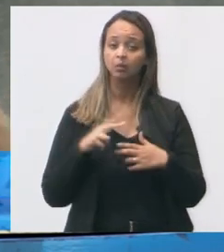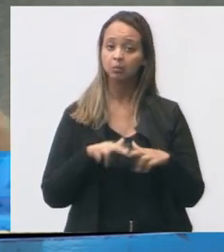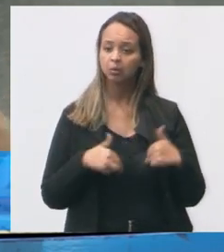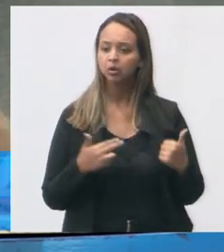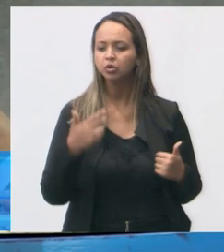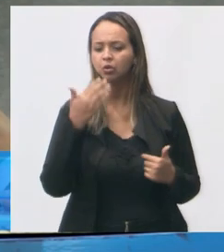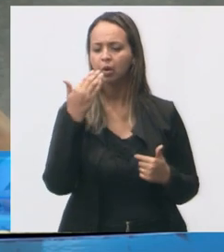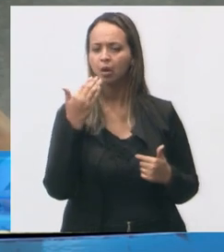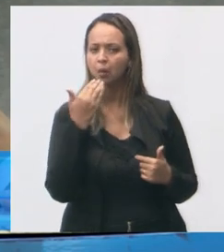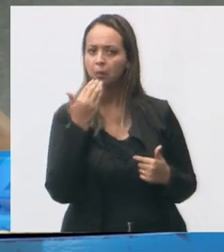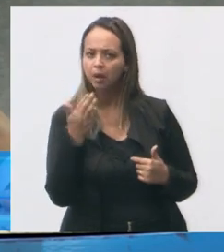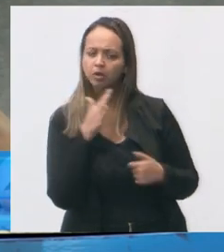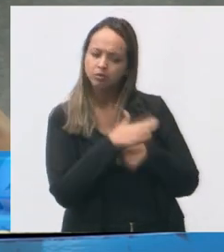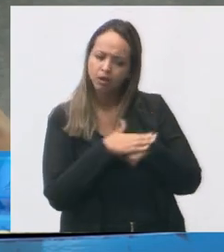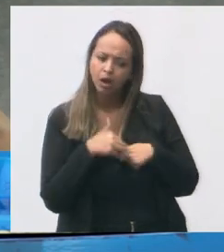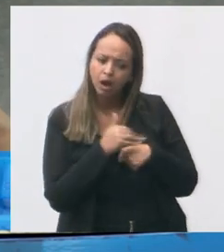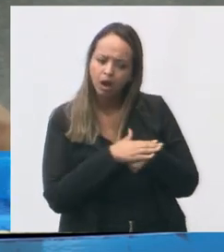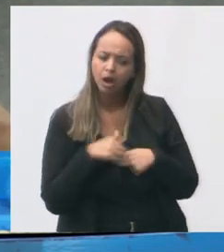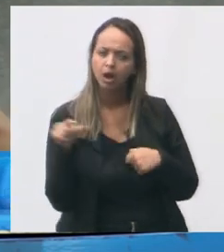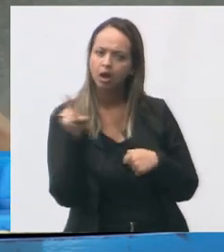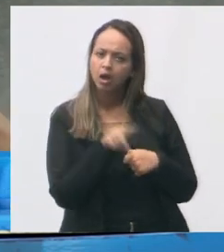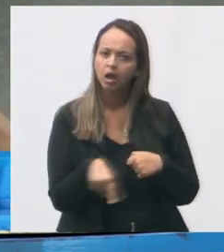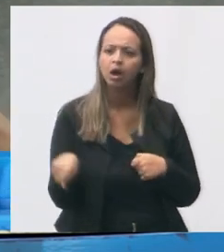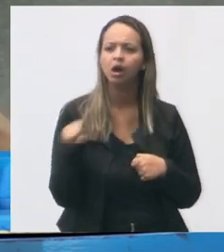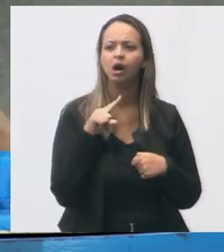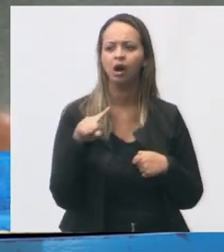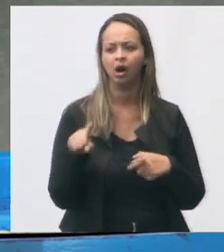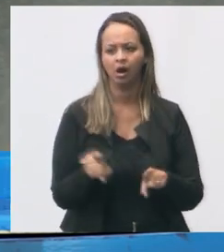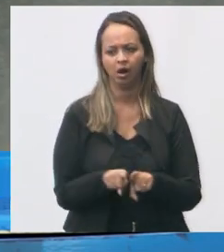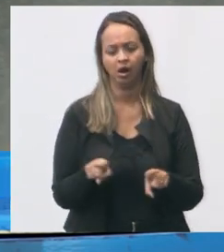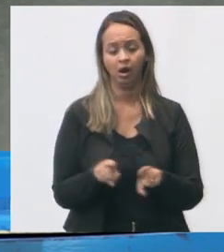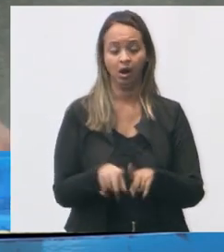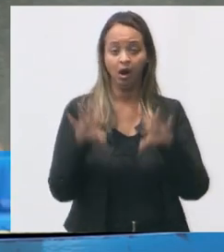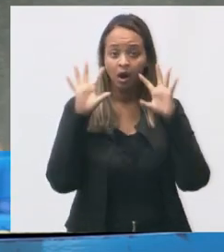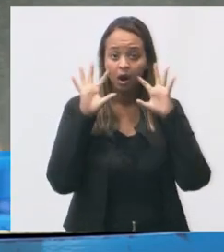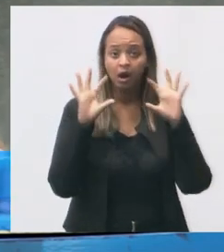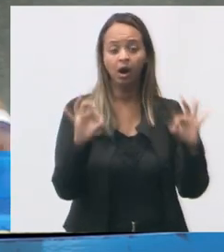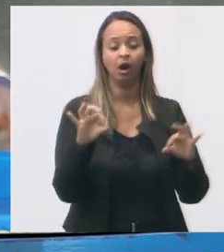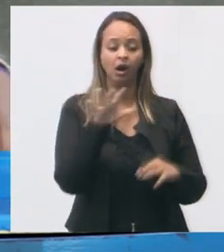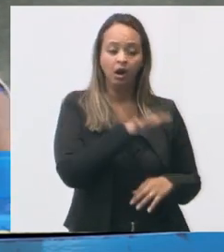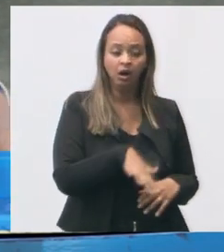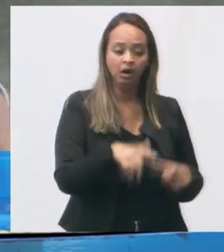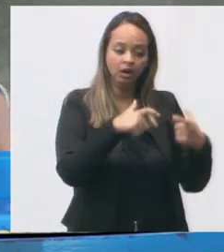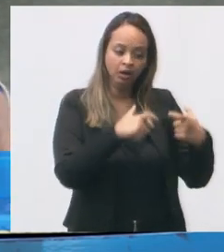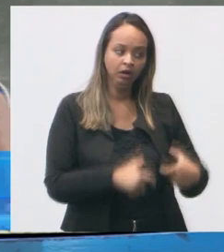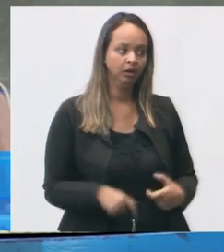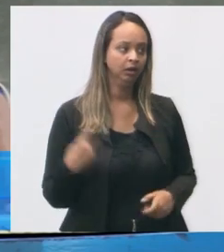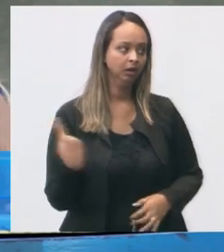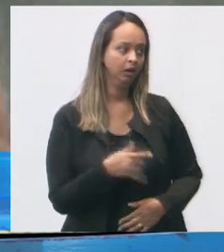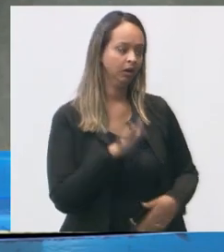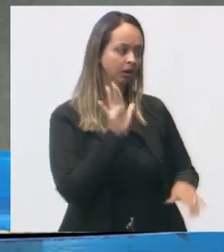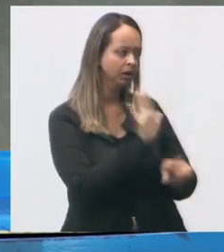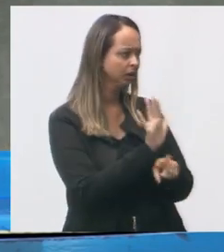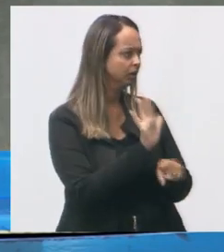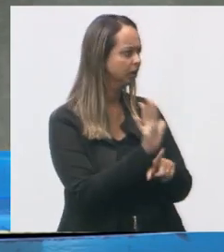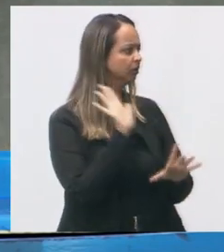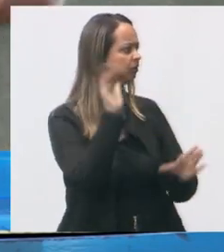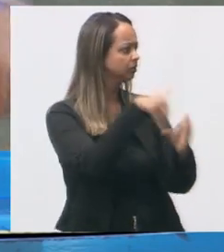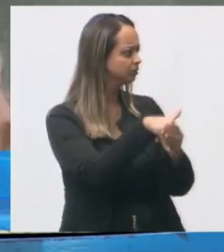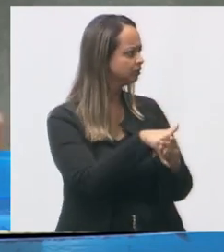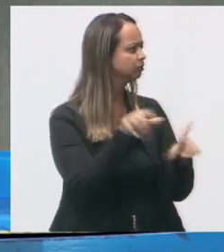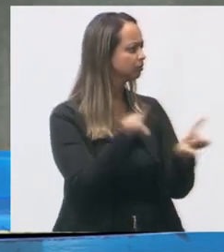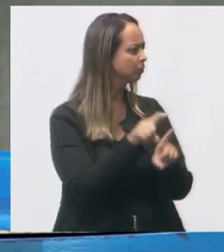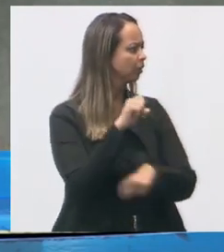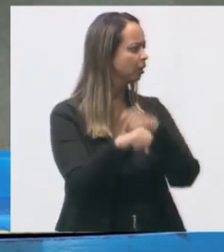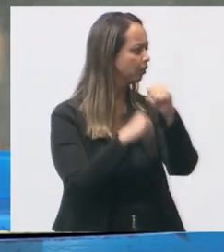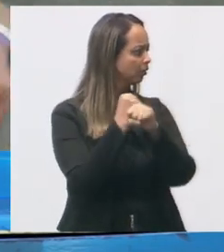carinhoso de vocês, atenção para aquele bairro, porque nós ajudamos a eleger e vamos ajudar o ano que